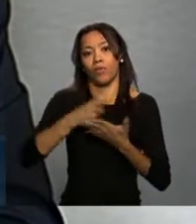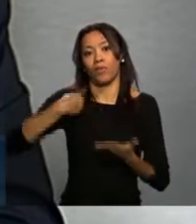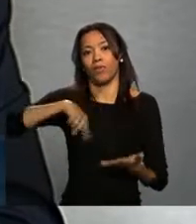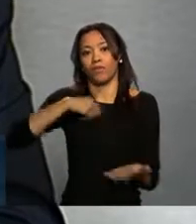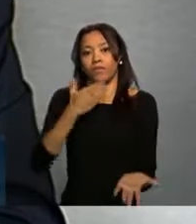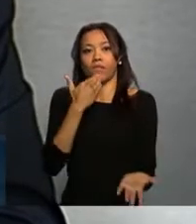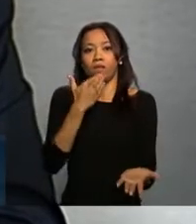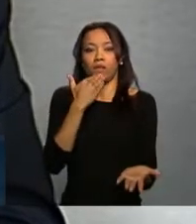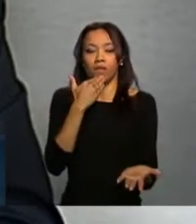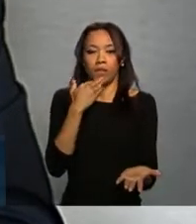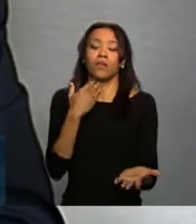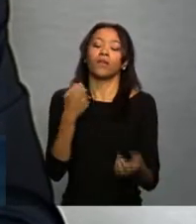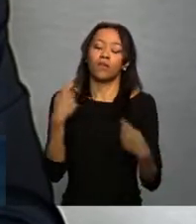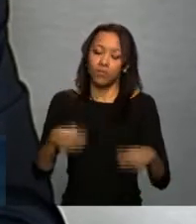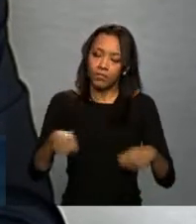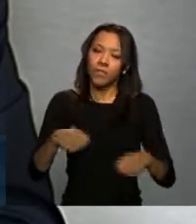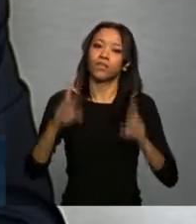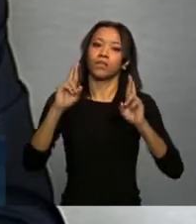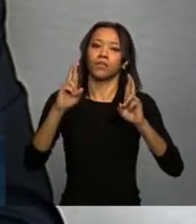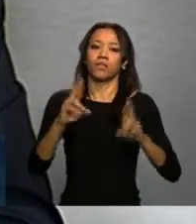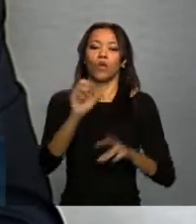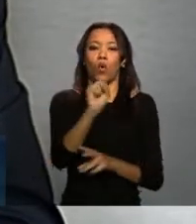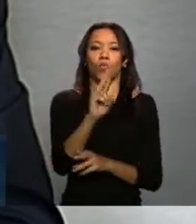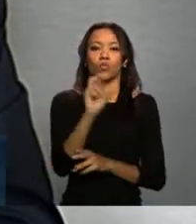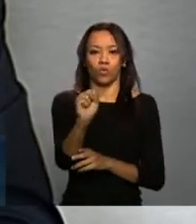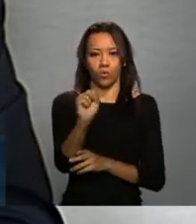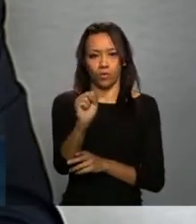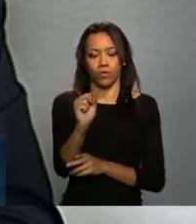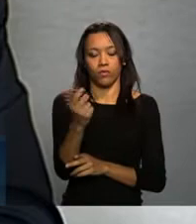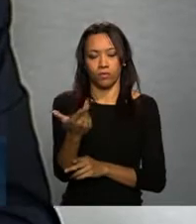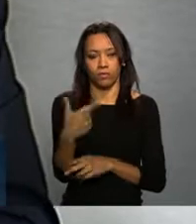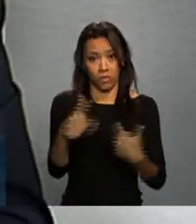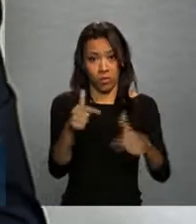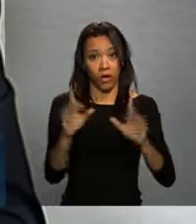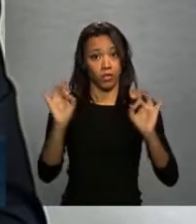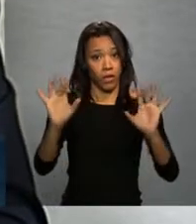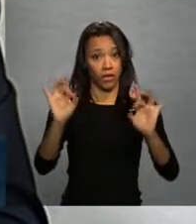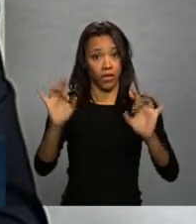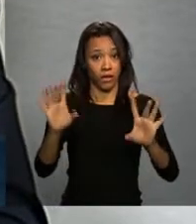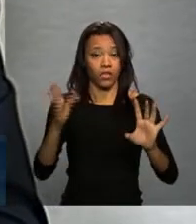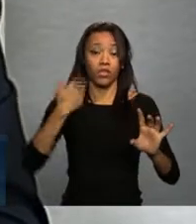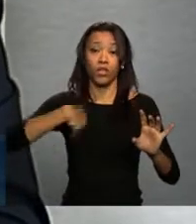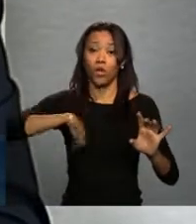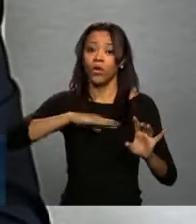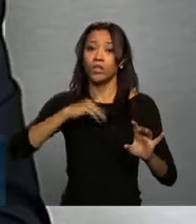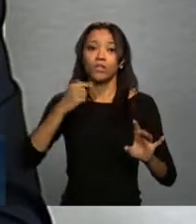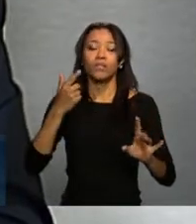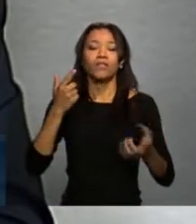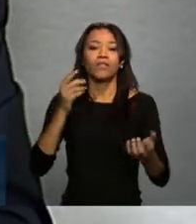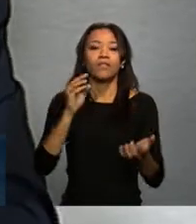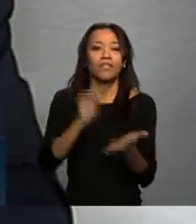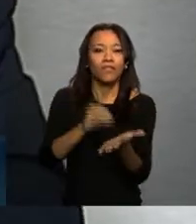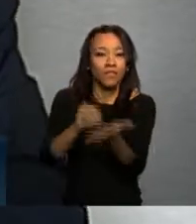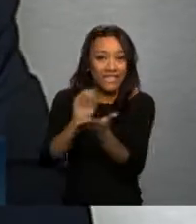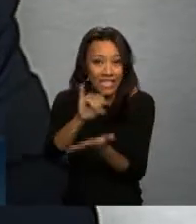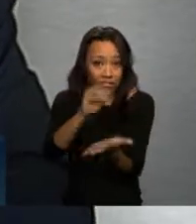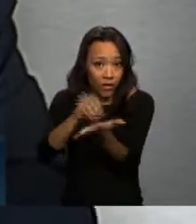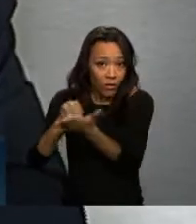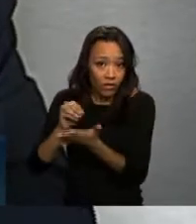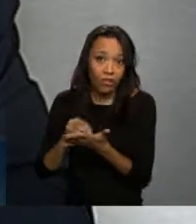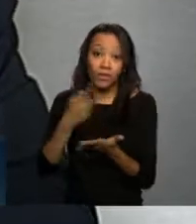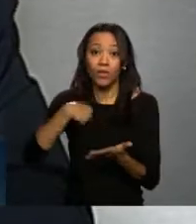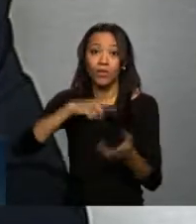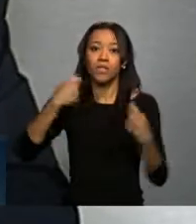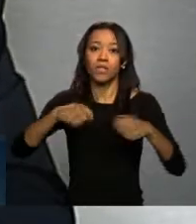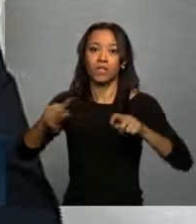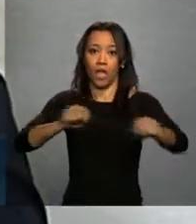SUS também com a assistência hematológica de qualidade. Nós não cumpriremos a nossa missão se nós não tivermos equilíbrio